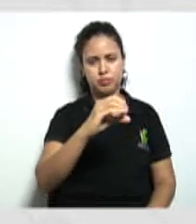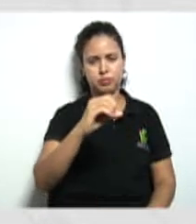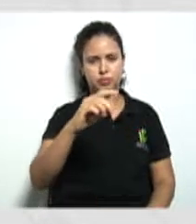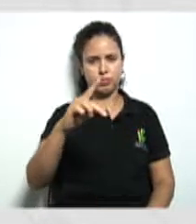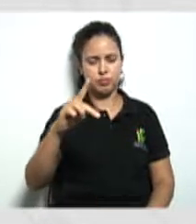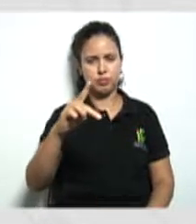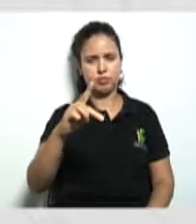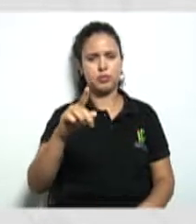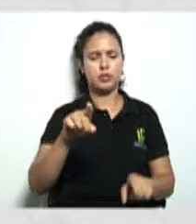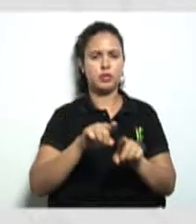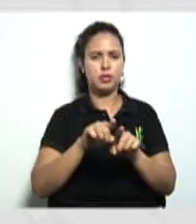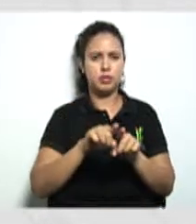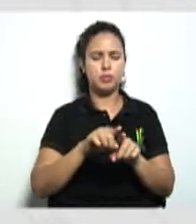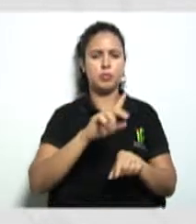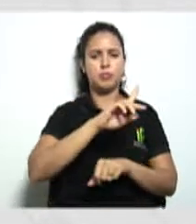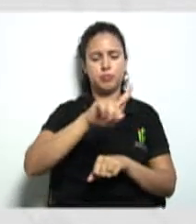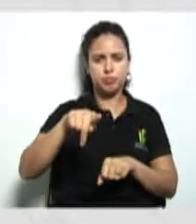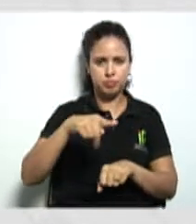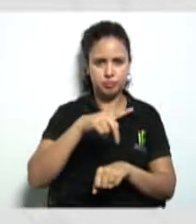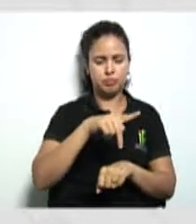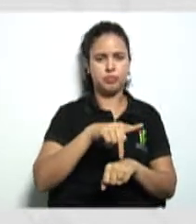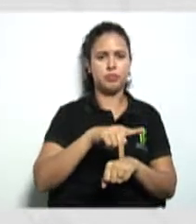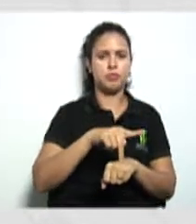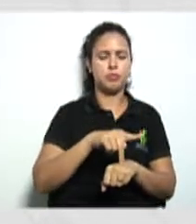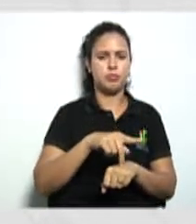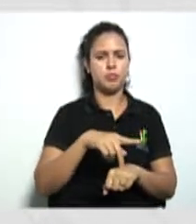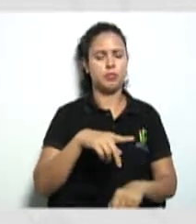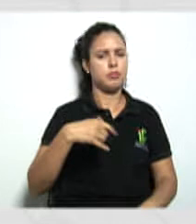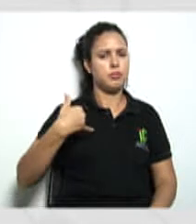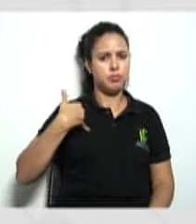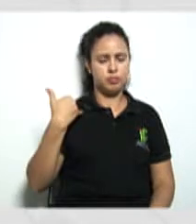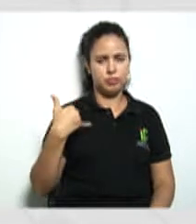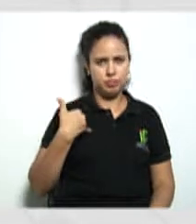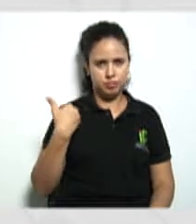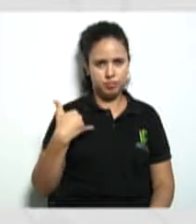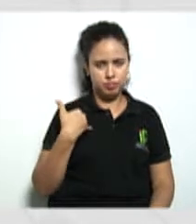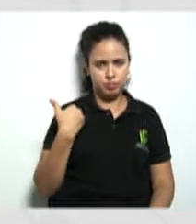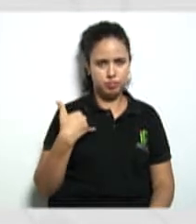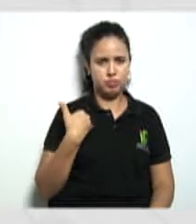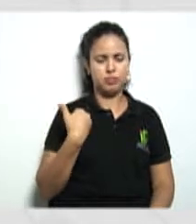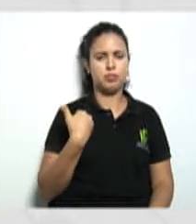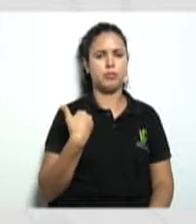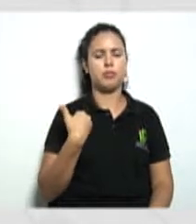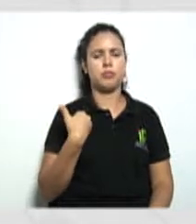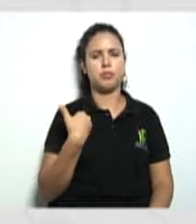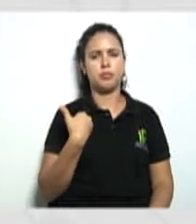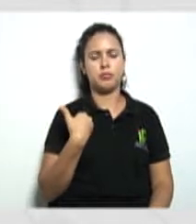a nacionalidade, idade, estado civil,